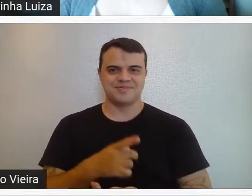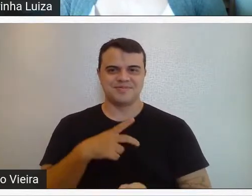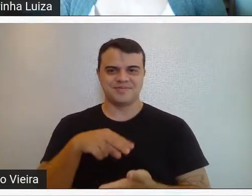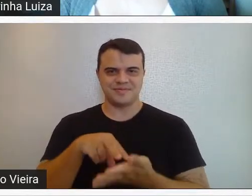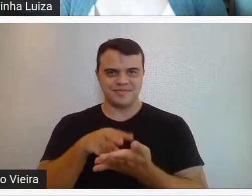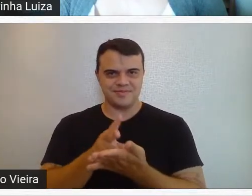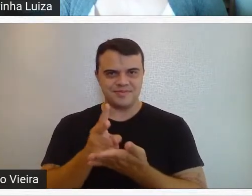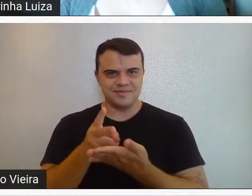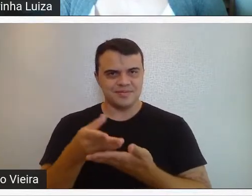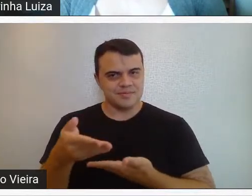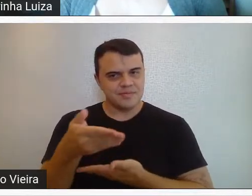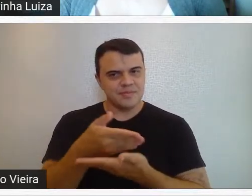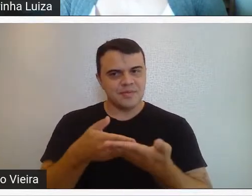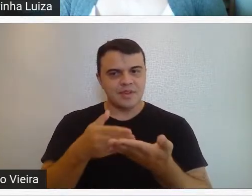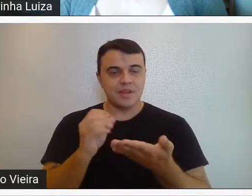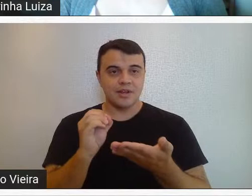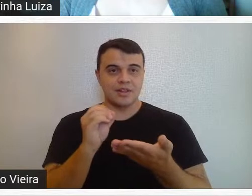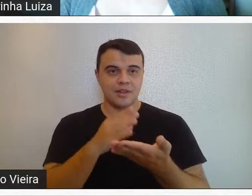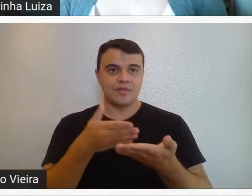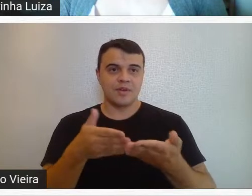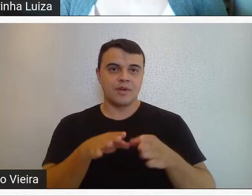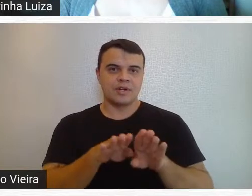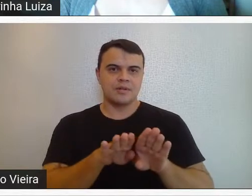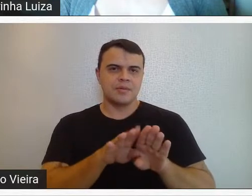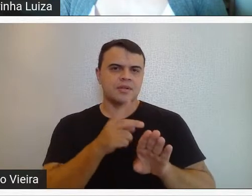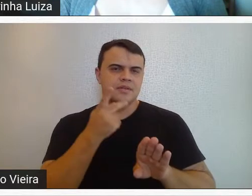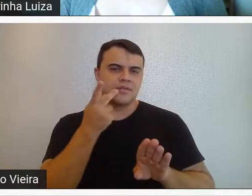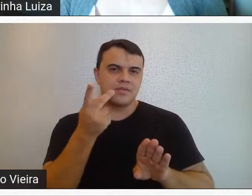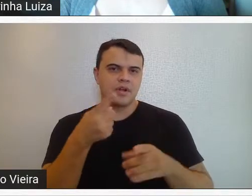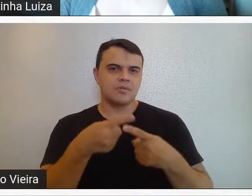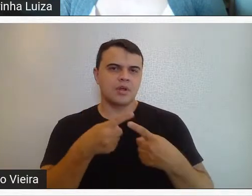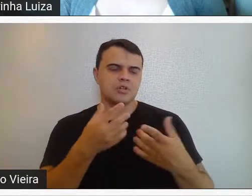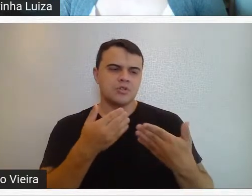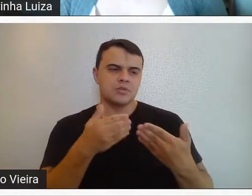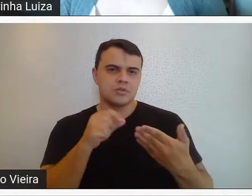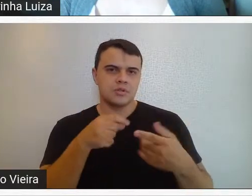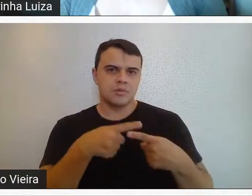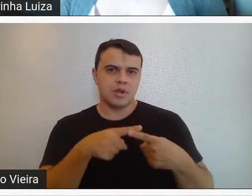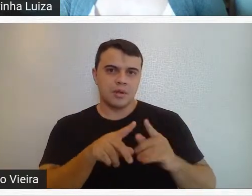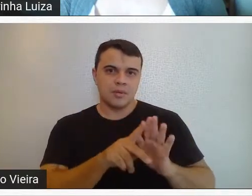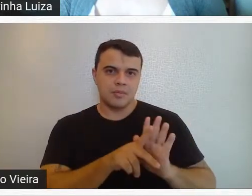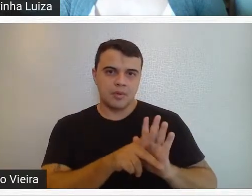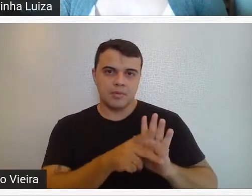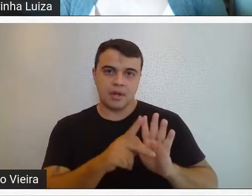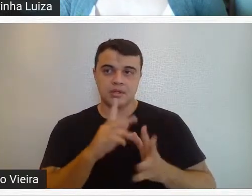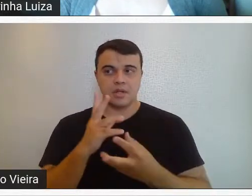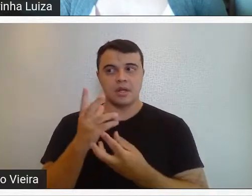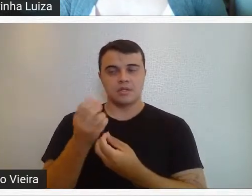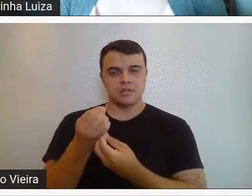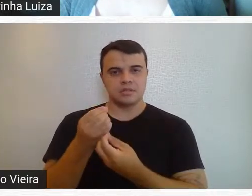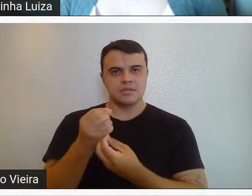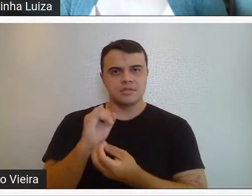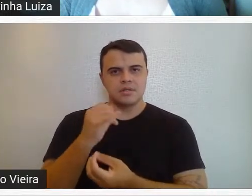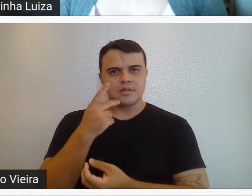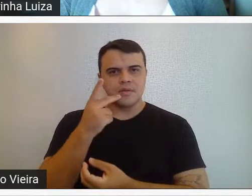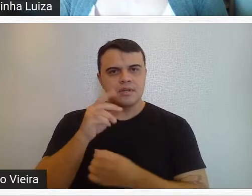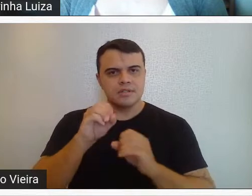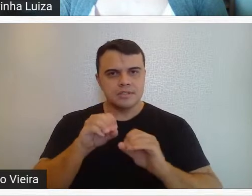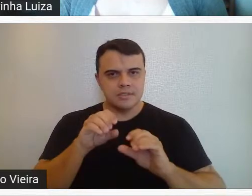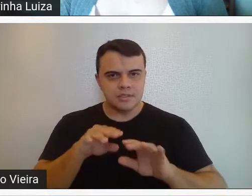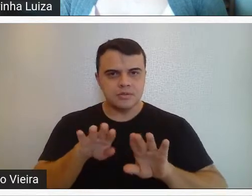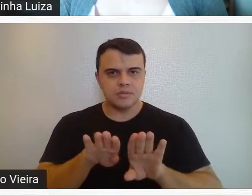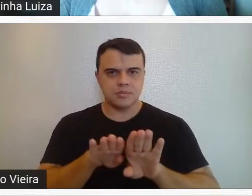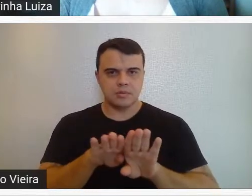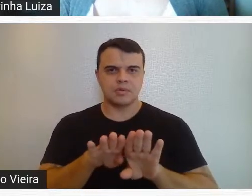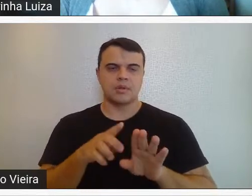sempre na contemporaneidade, tanto trazendo discussões sobre as práticas artísticas e sobre o ensino das artes visuais também.